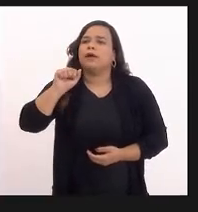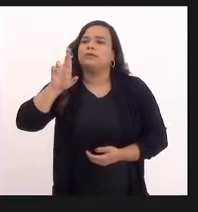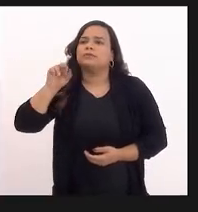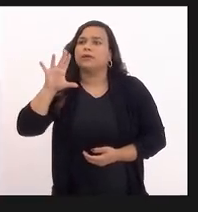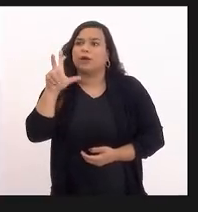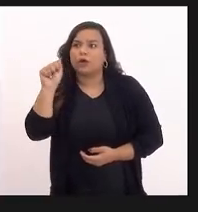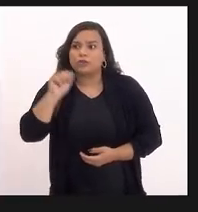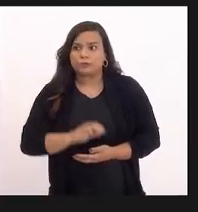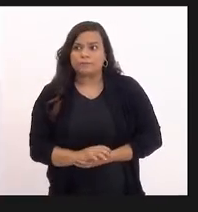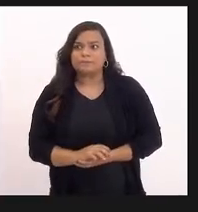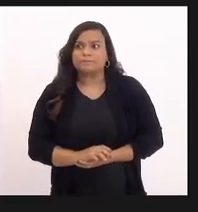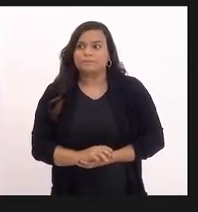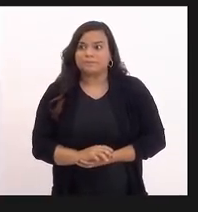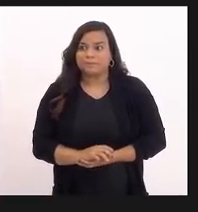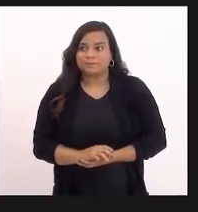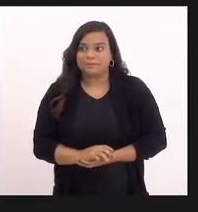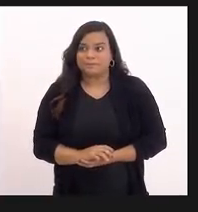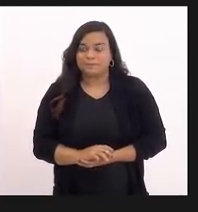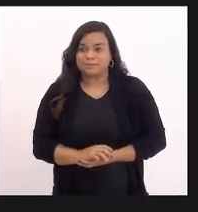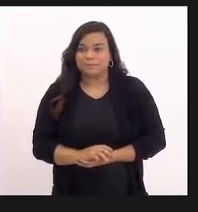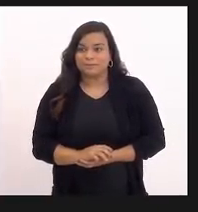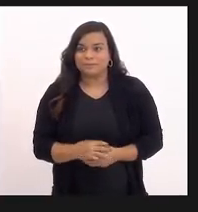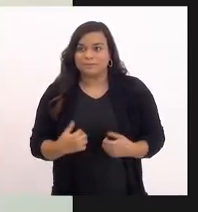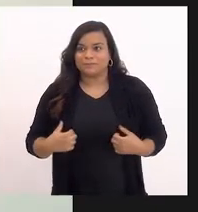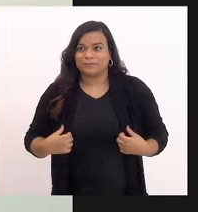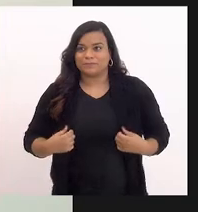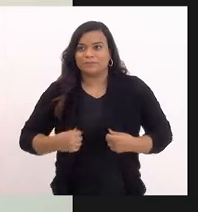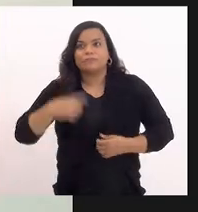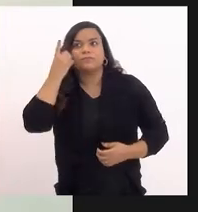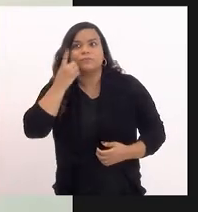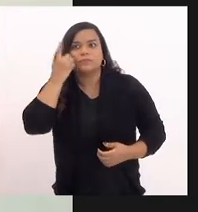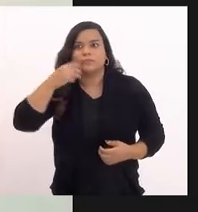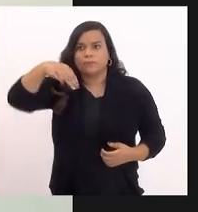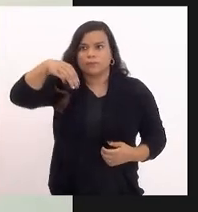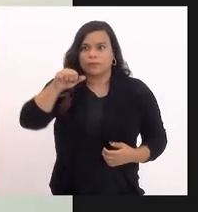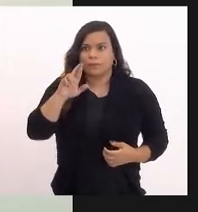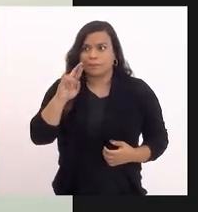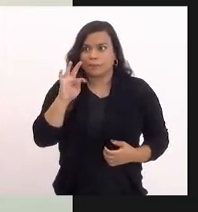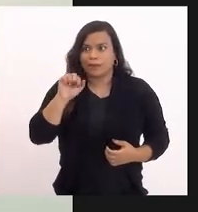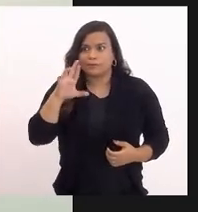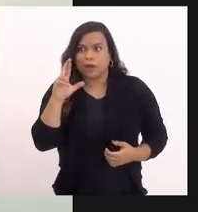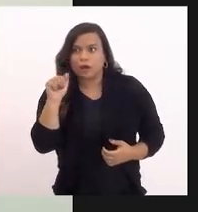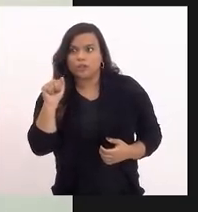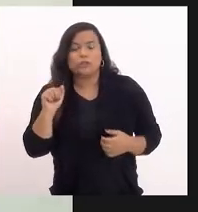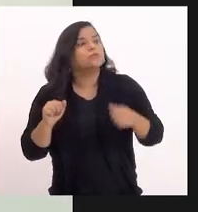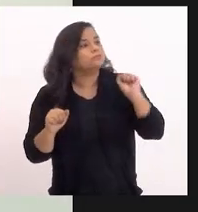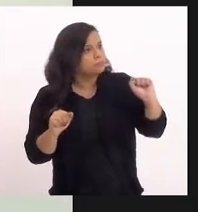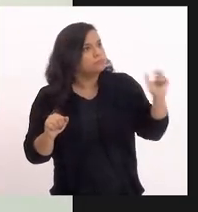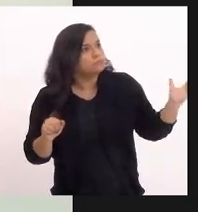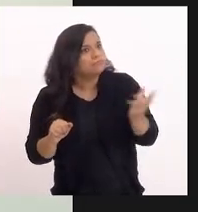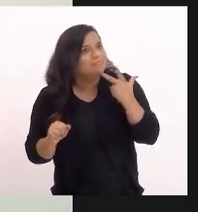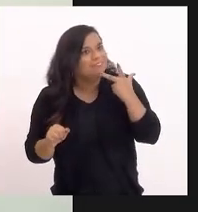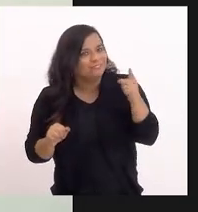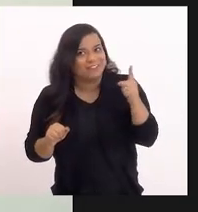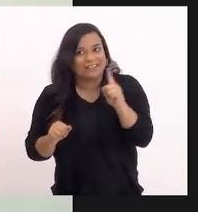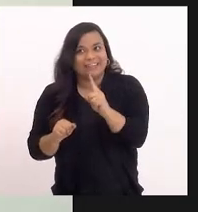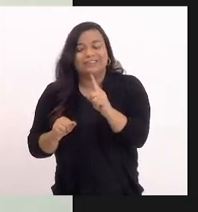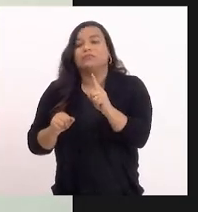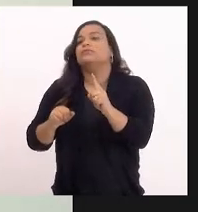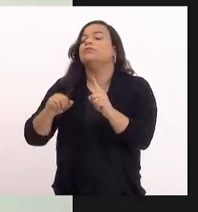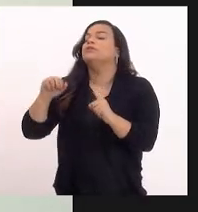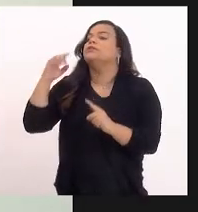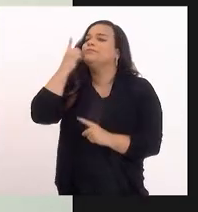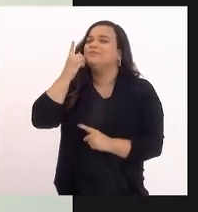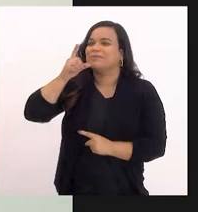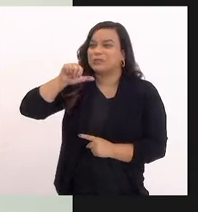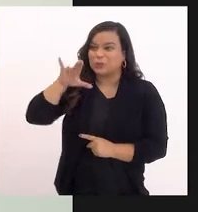eu queria... Pode falar? Pois não, deputada Lucinha. Eu queria primeiro parabenizar